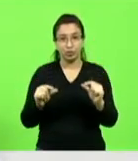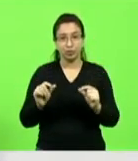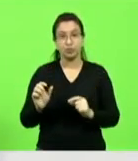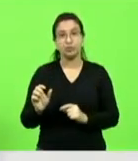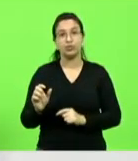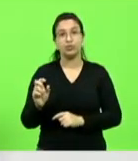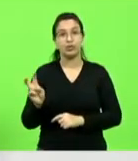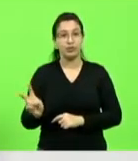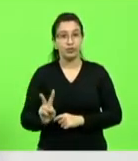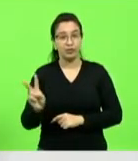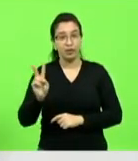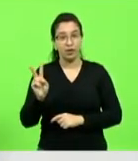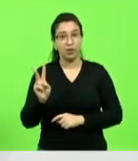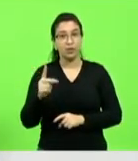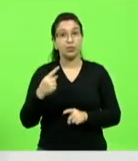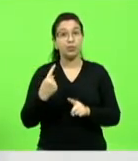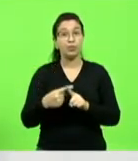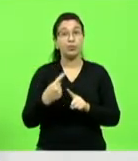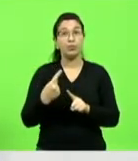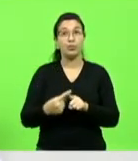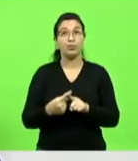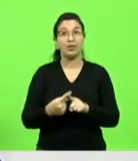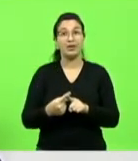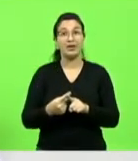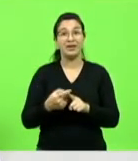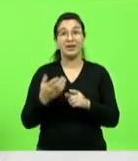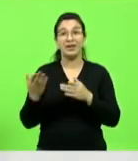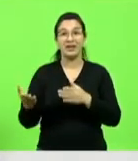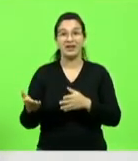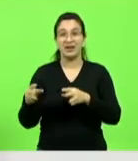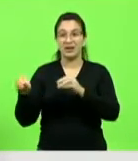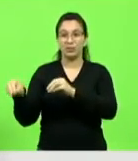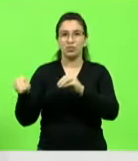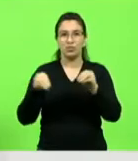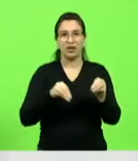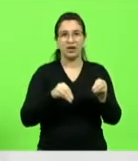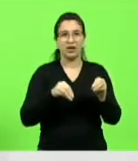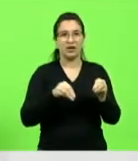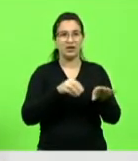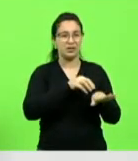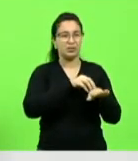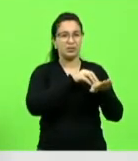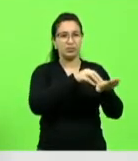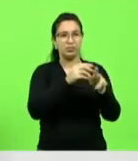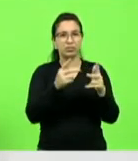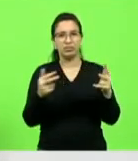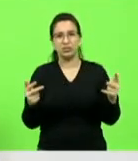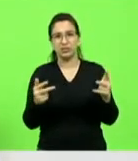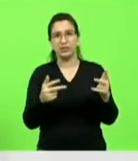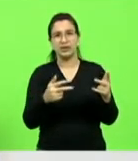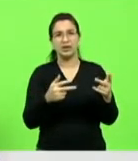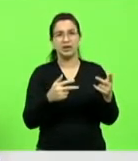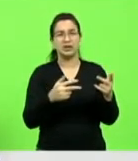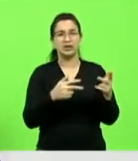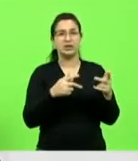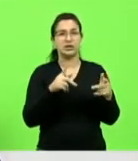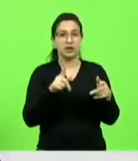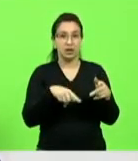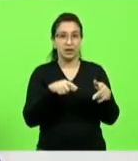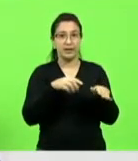do custo desse transporte que hoje era um sistema rodoviário